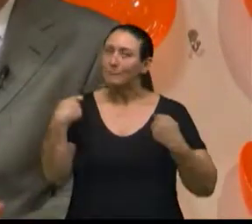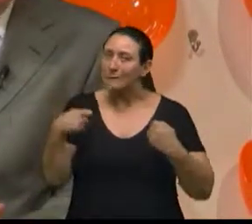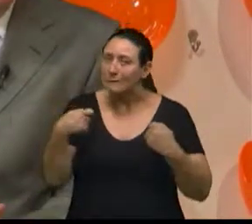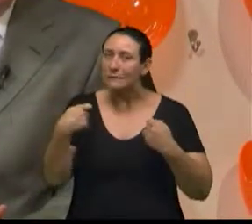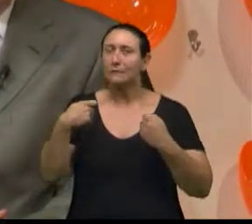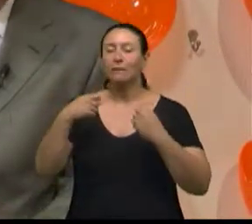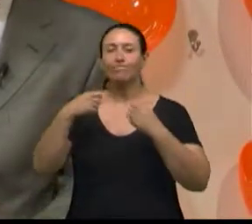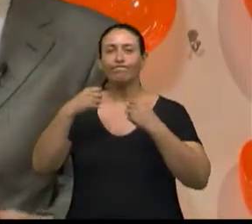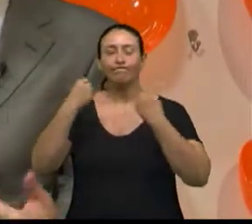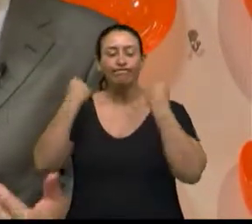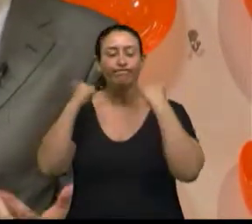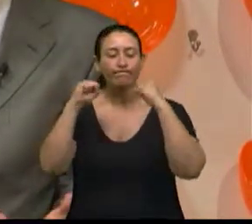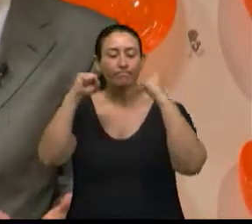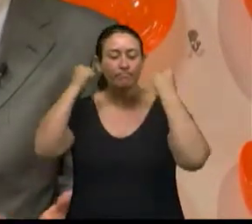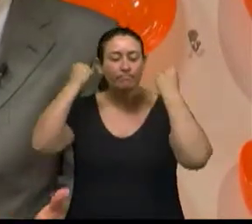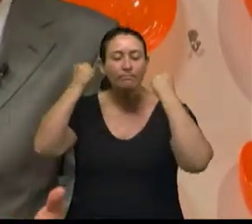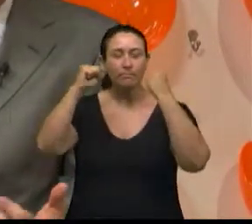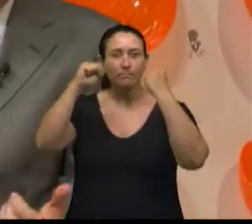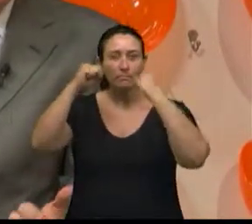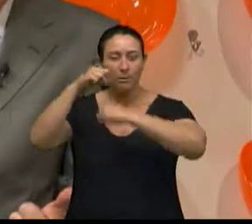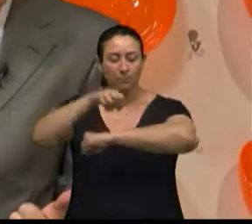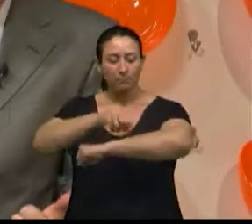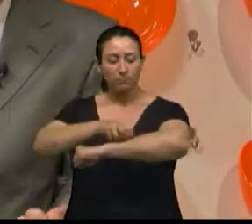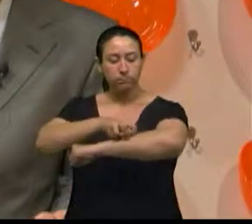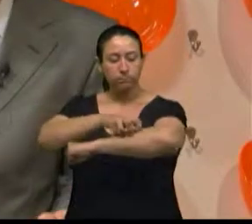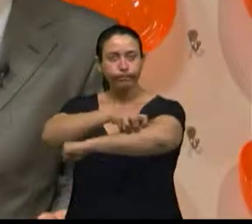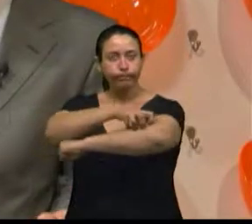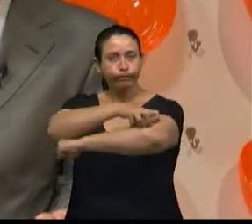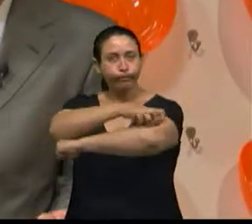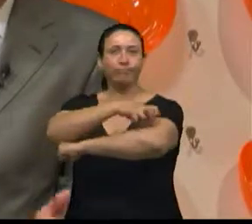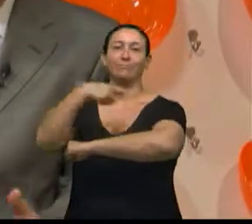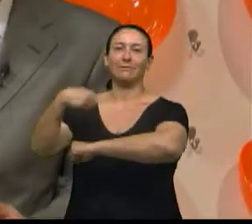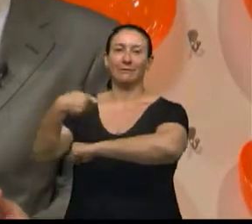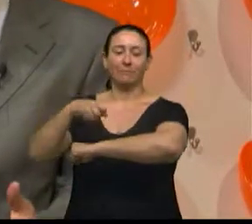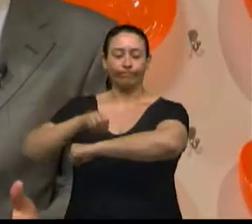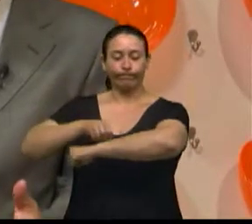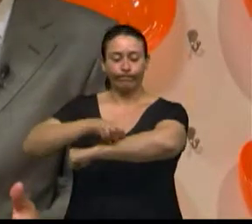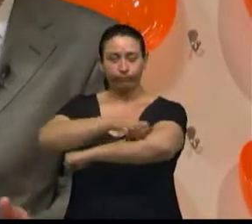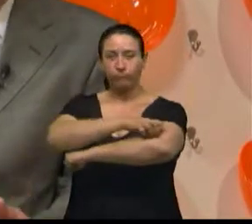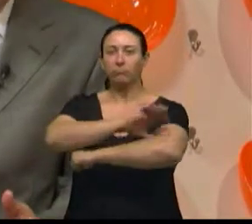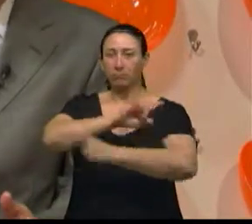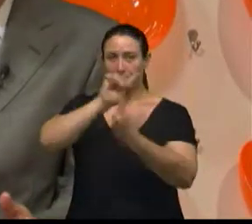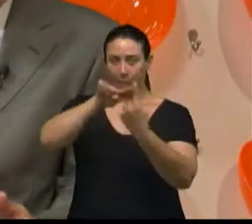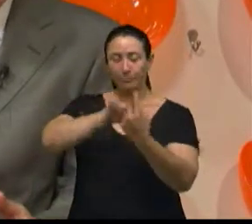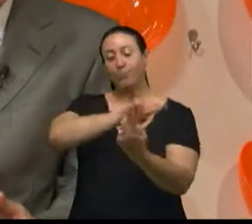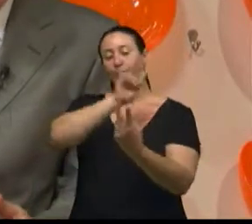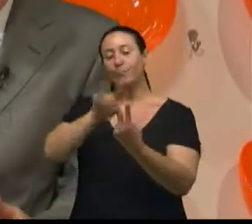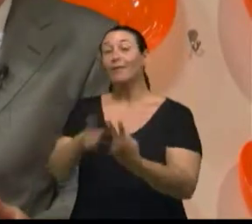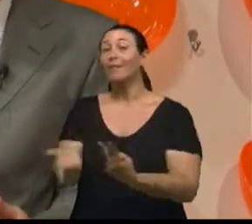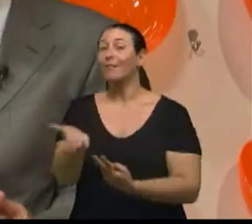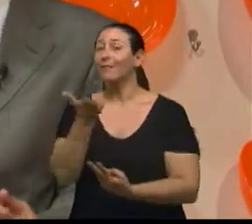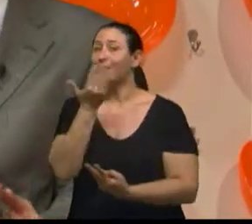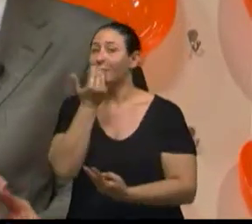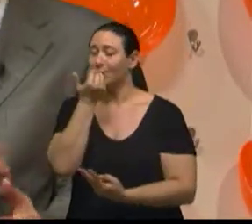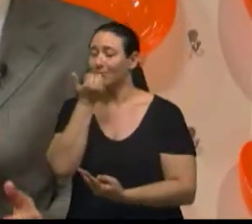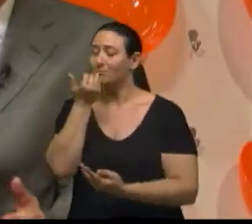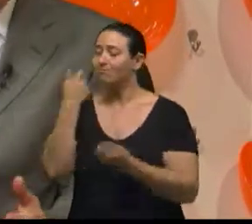fortalecimento muscular. Segundo lugar, através da alimentação. Terceiro lugar, através da qualidade